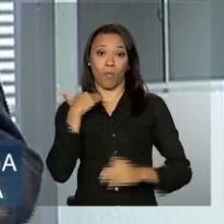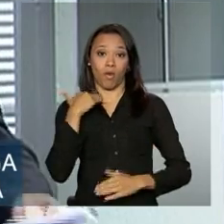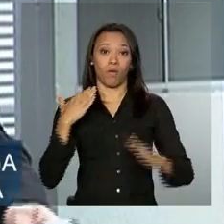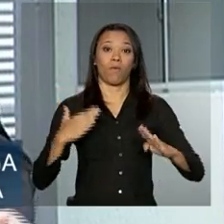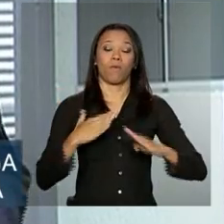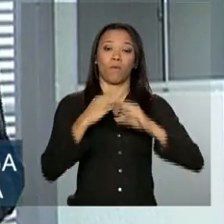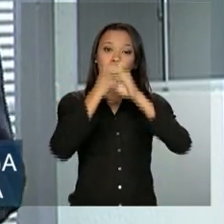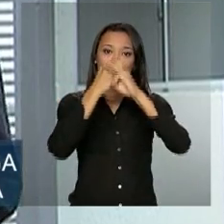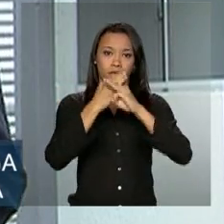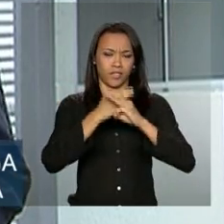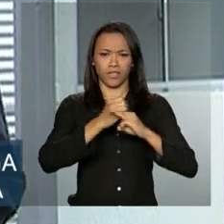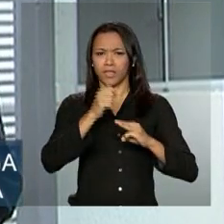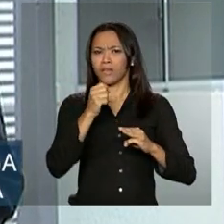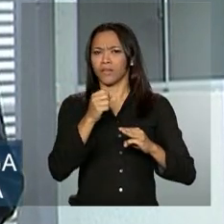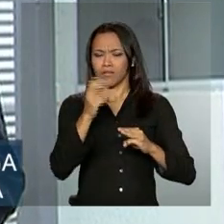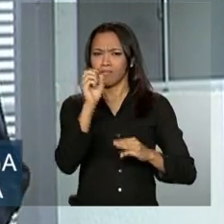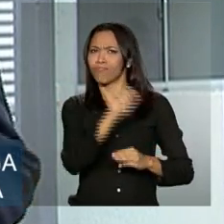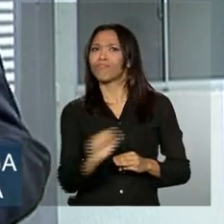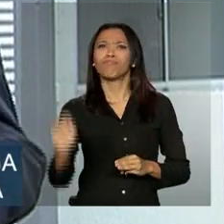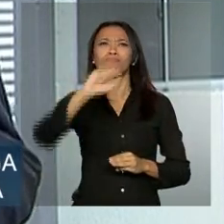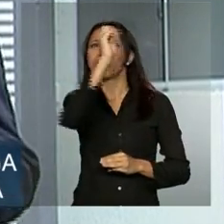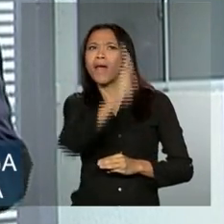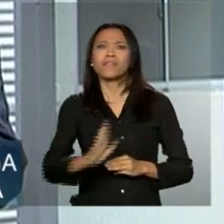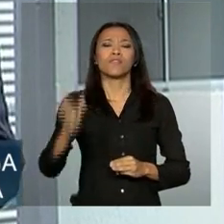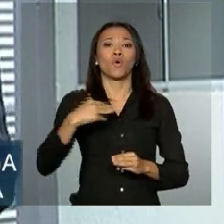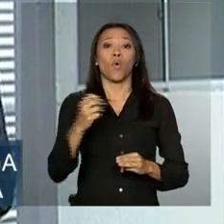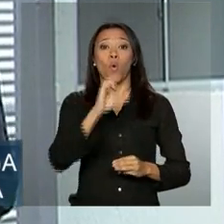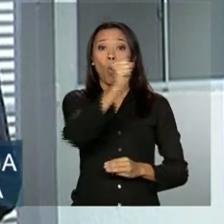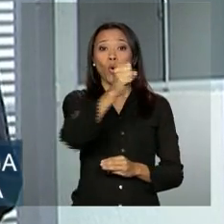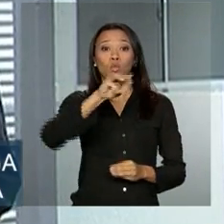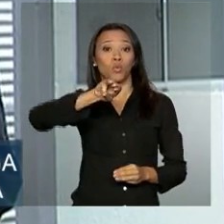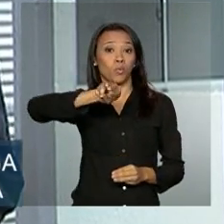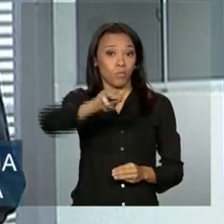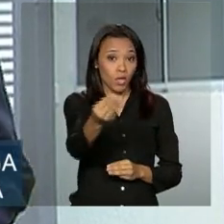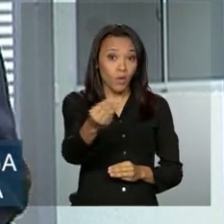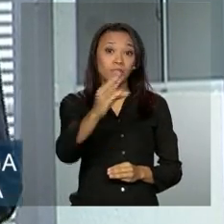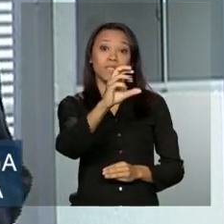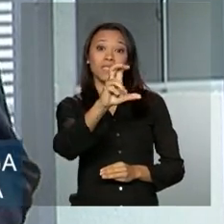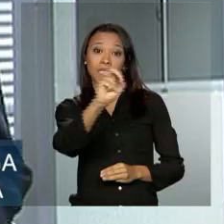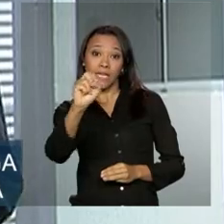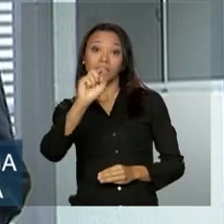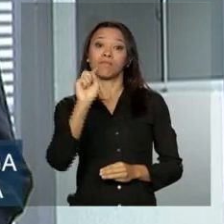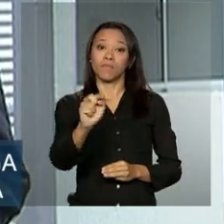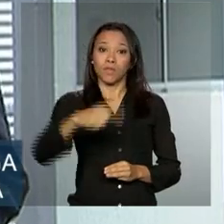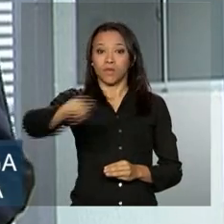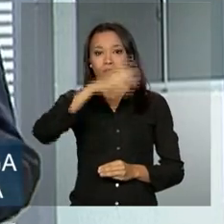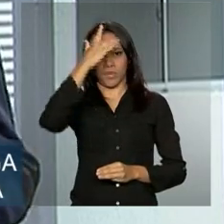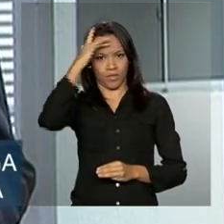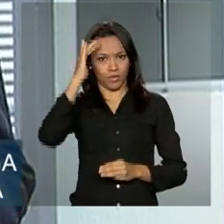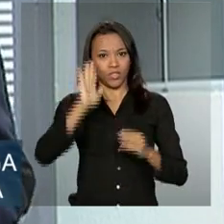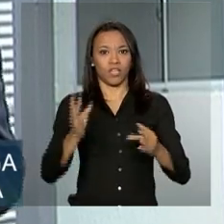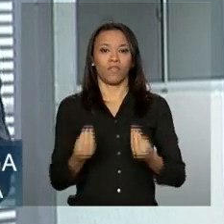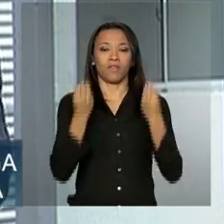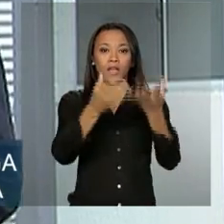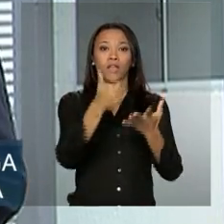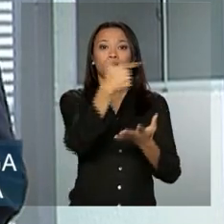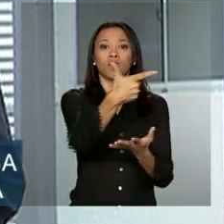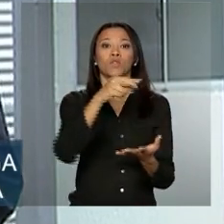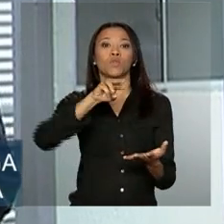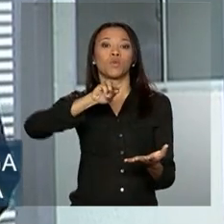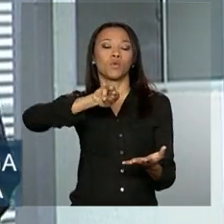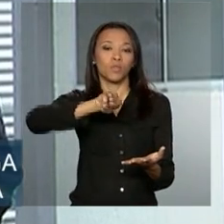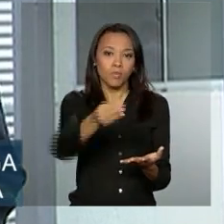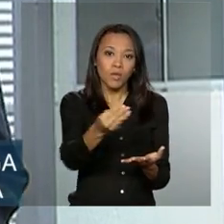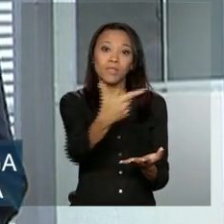em todo o país já foram beneficiadas mais de 8 milhões e 500 mil pessoas com entrega de cerca de 2 milhões e